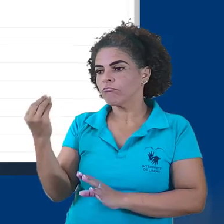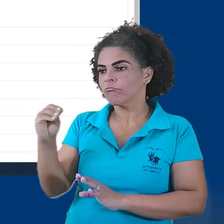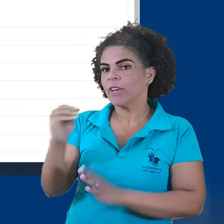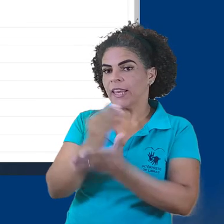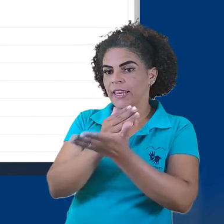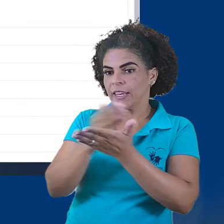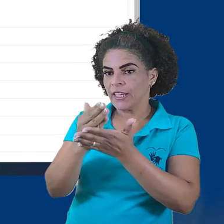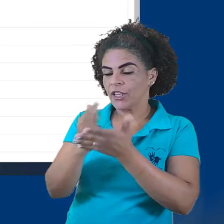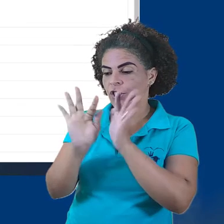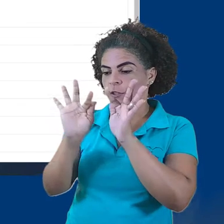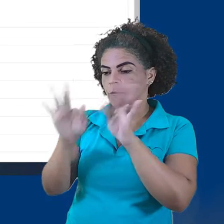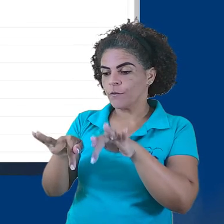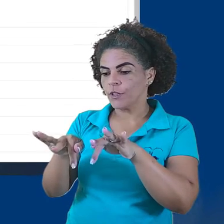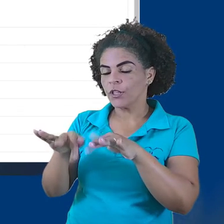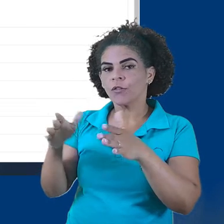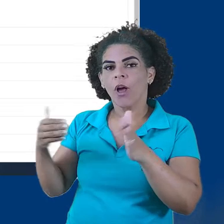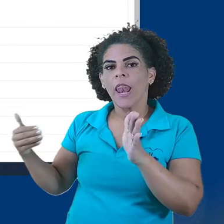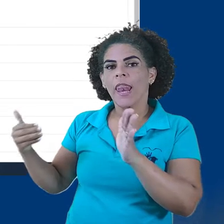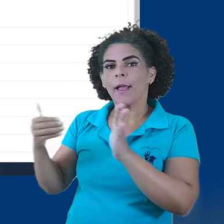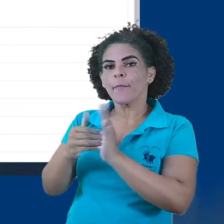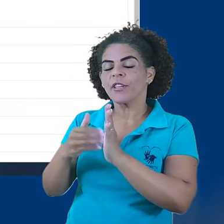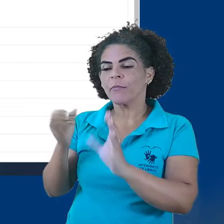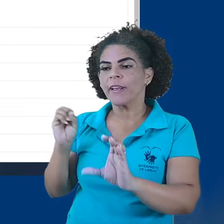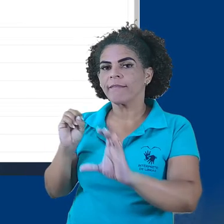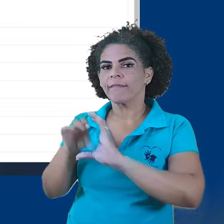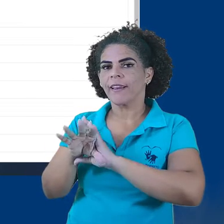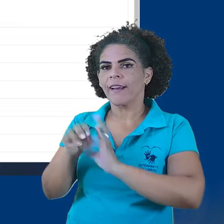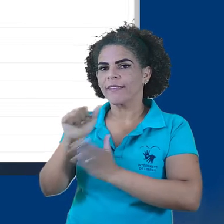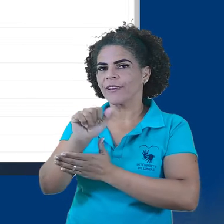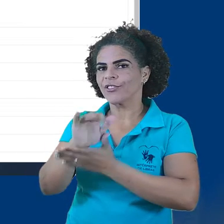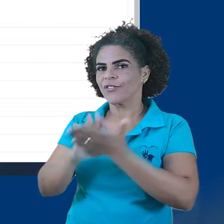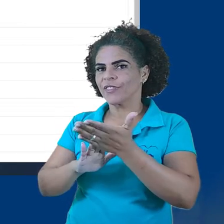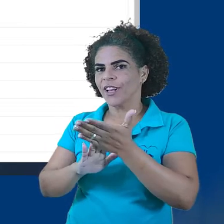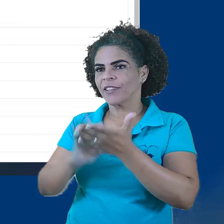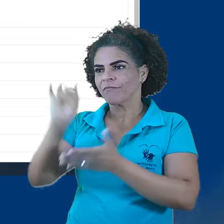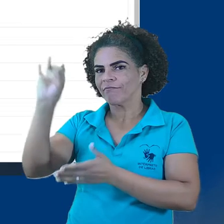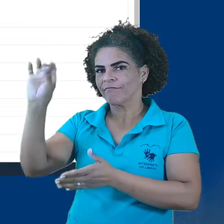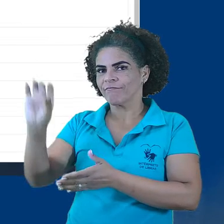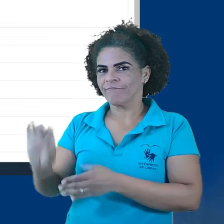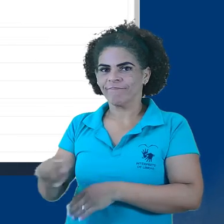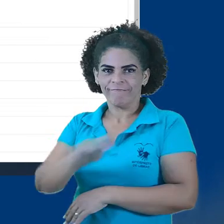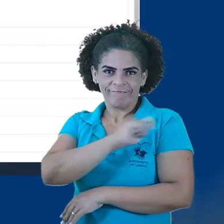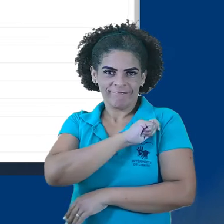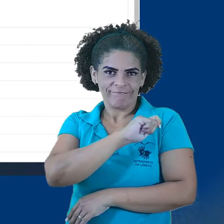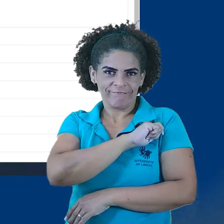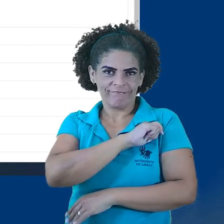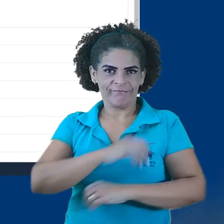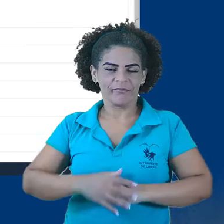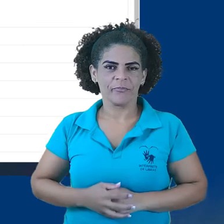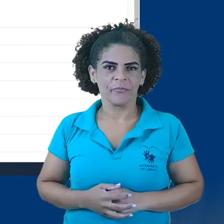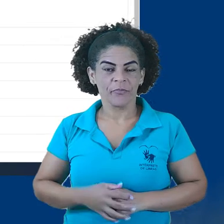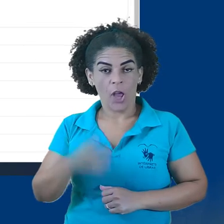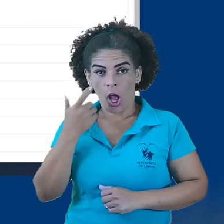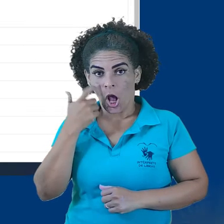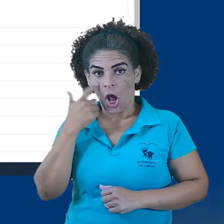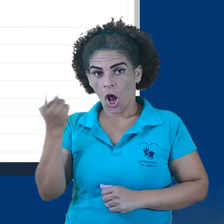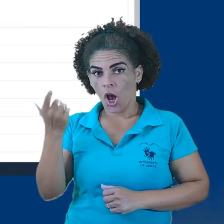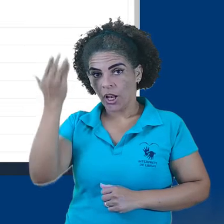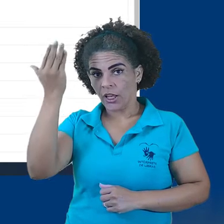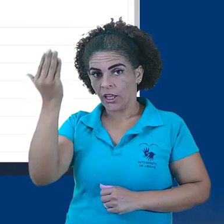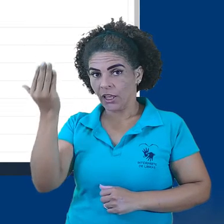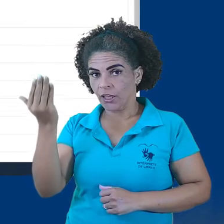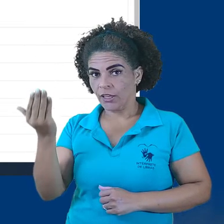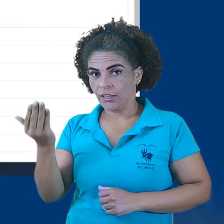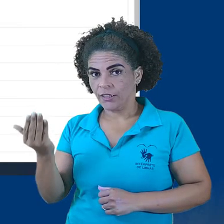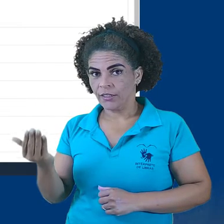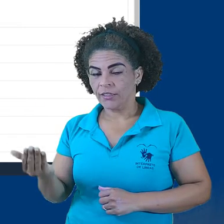fim e datas limite para entrega de atividades por parte dos estudantes. Reparem que elas devem